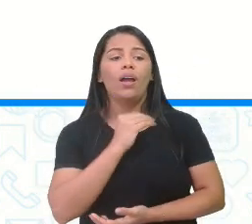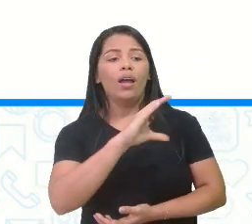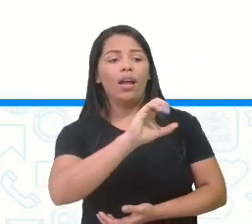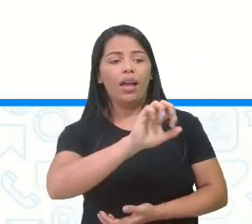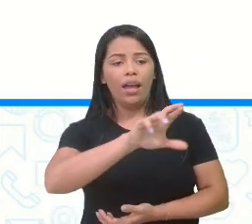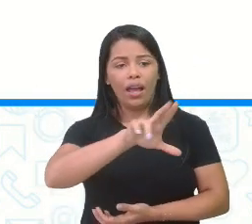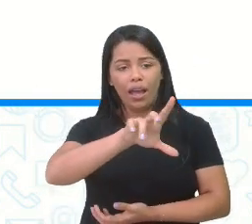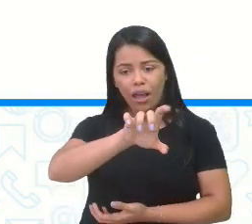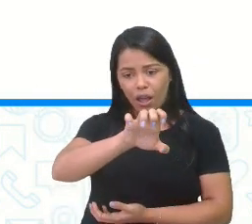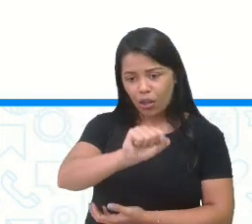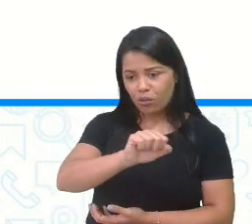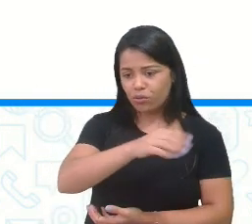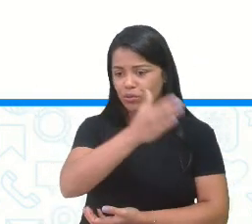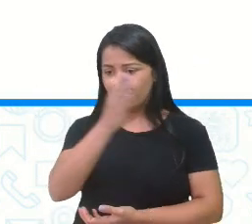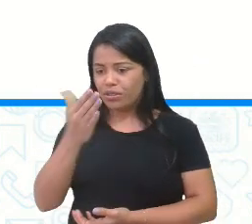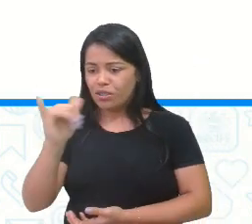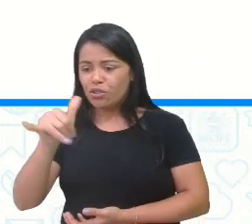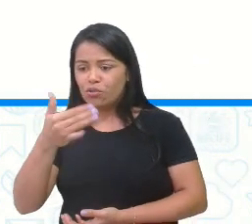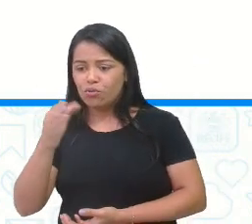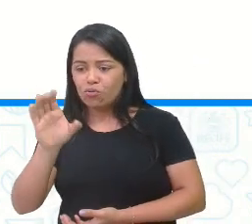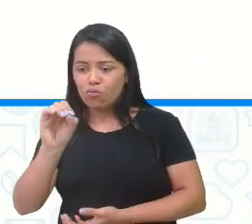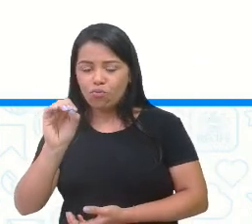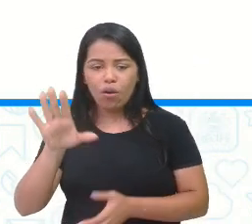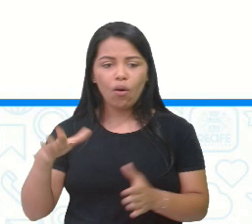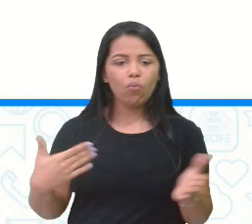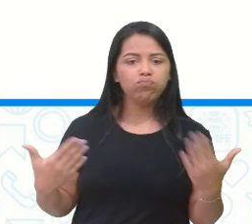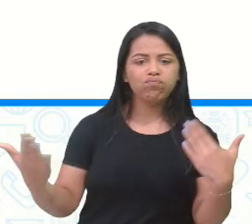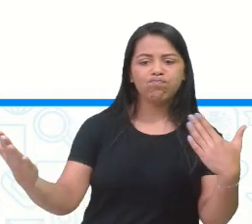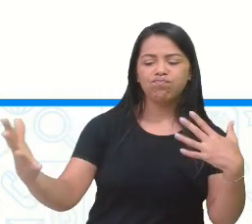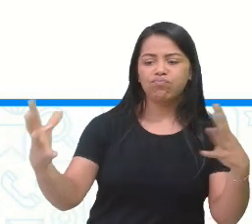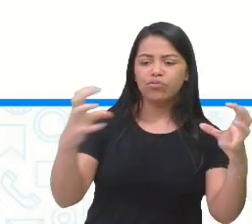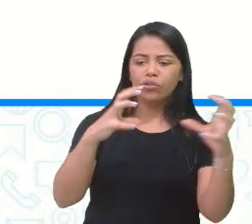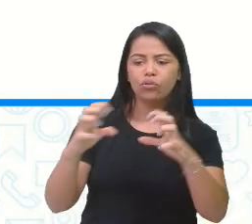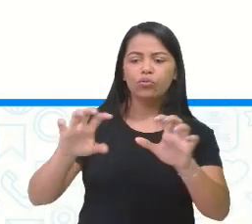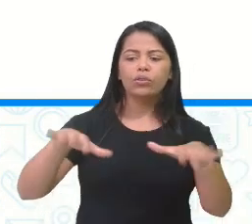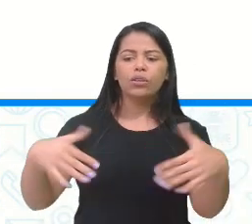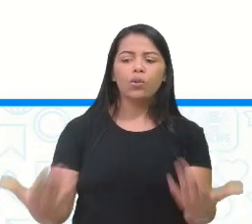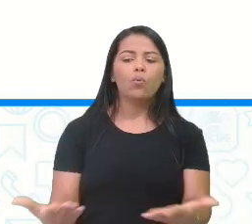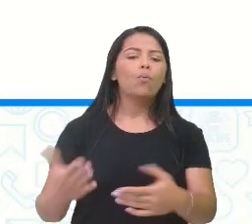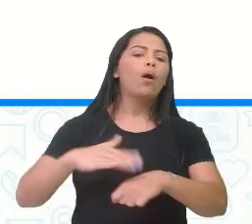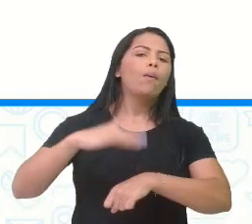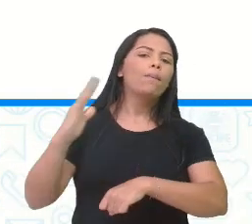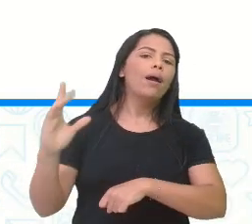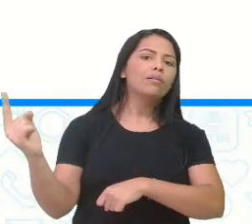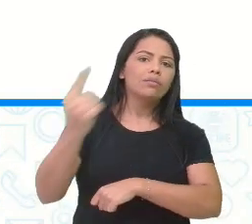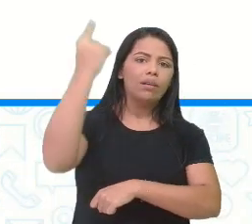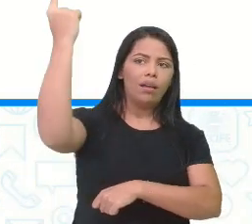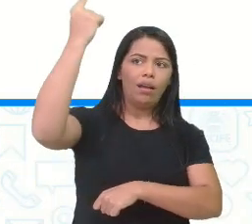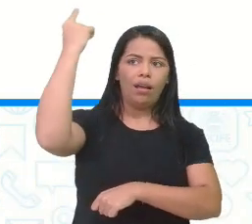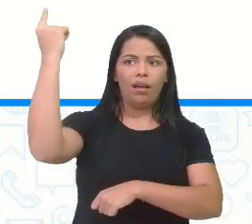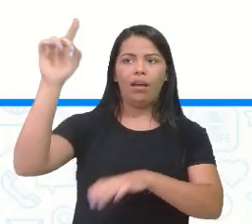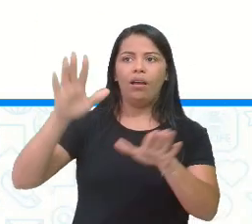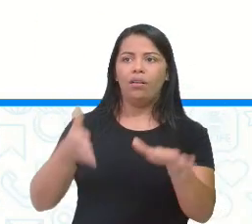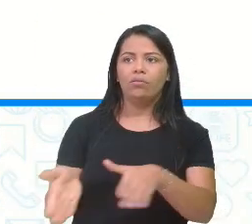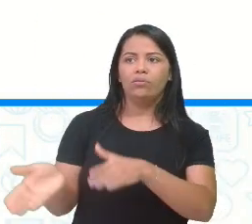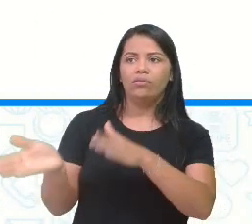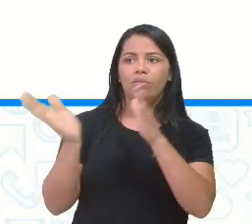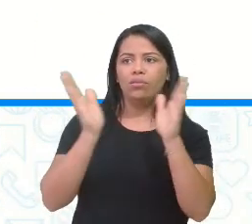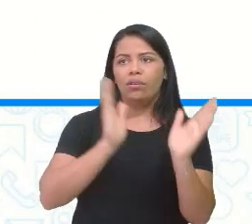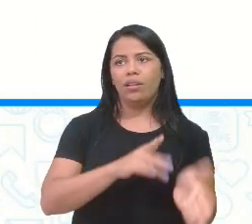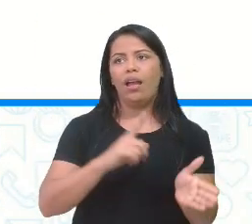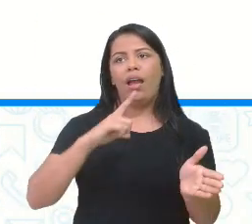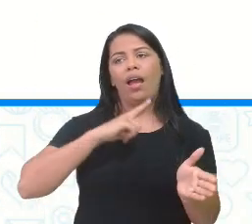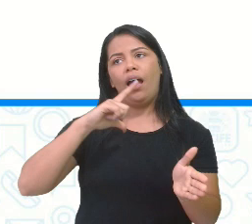mais alto. Carlos, ele mede 134 centímetros de altura e João, 144